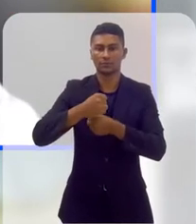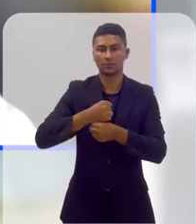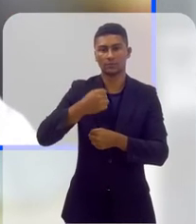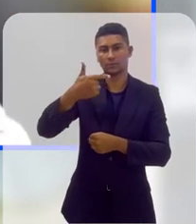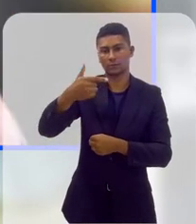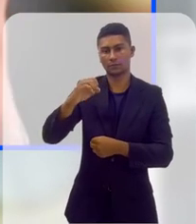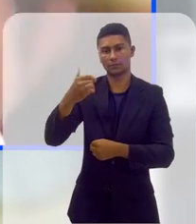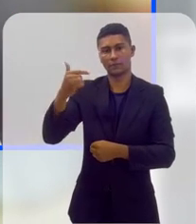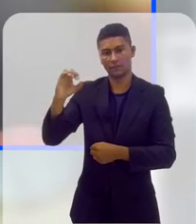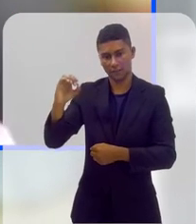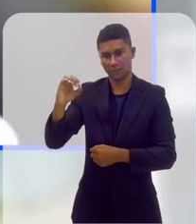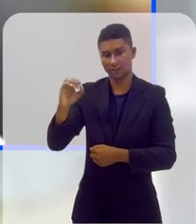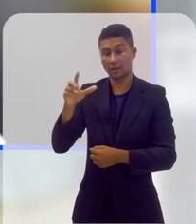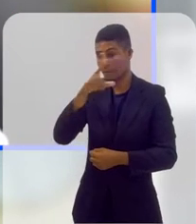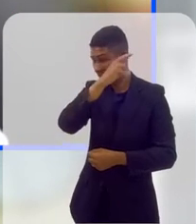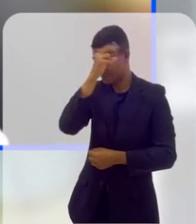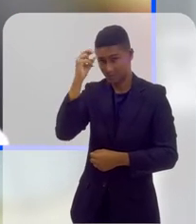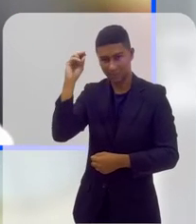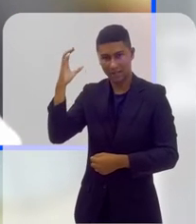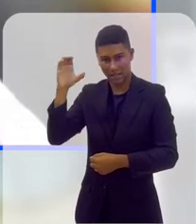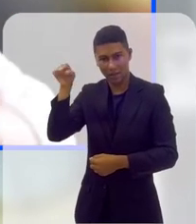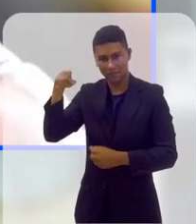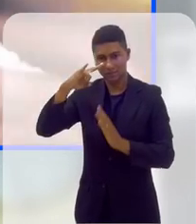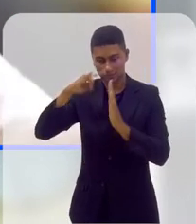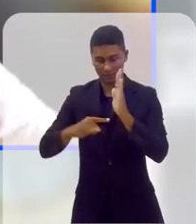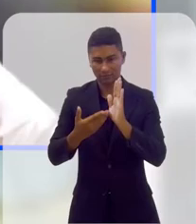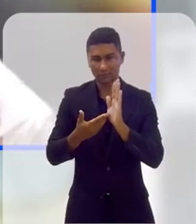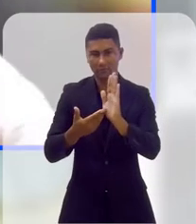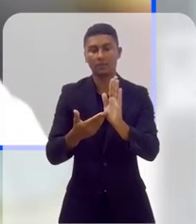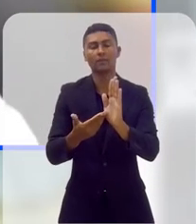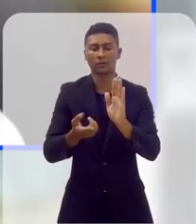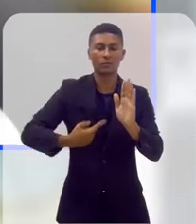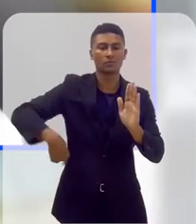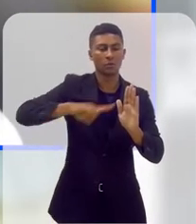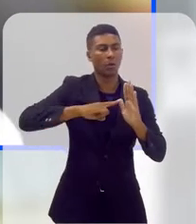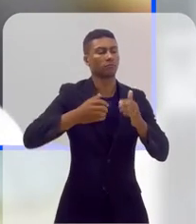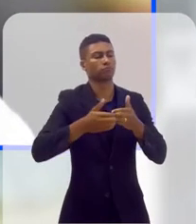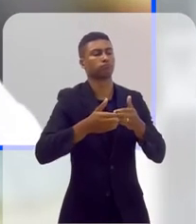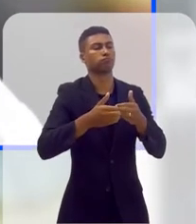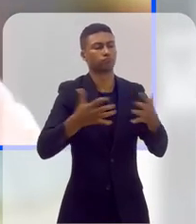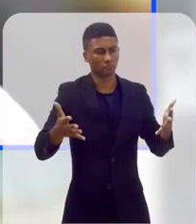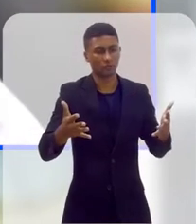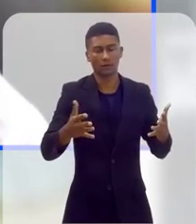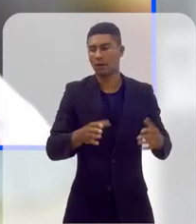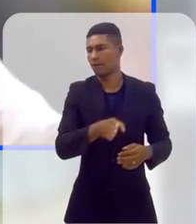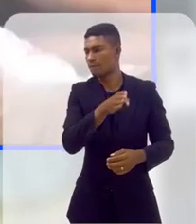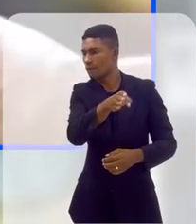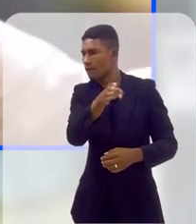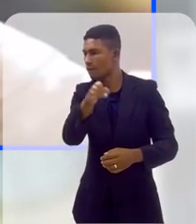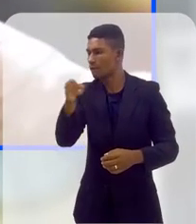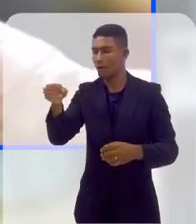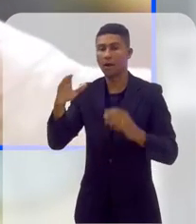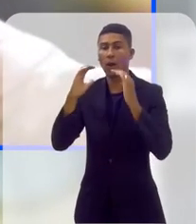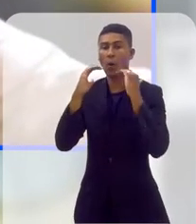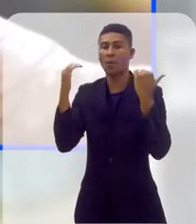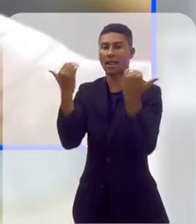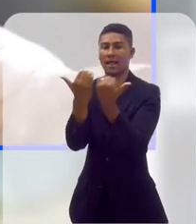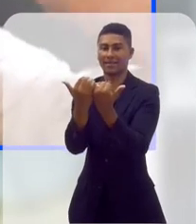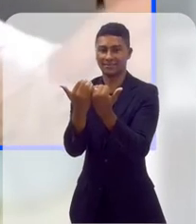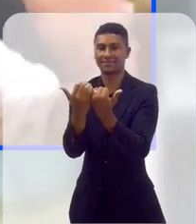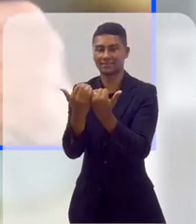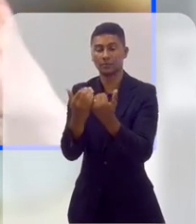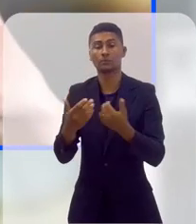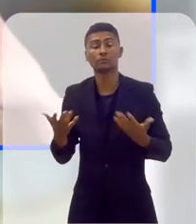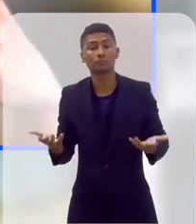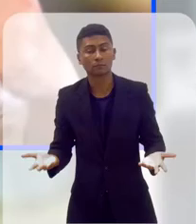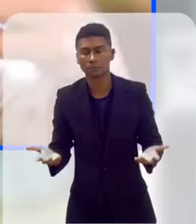2020, com o edital da prefeitura, que a gente abre as portas da universidade e sai para esse atendimento à comunidade. Mas é